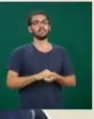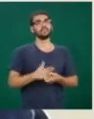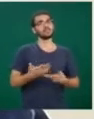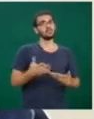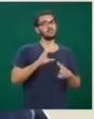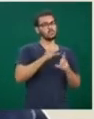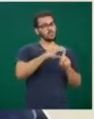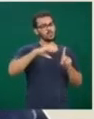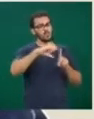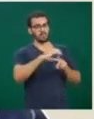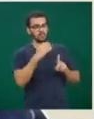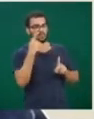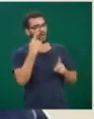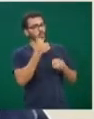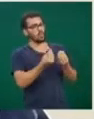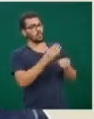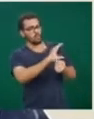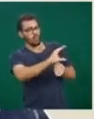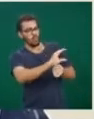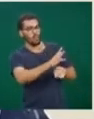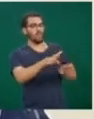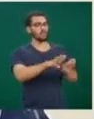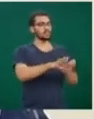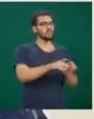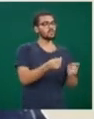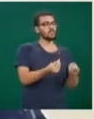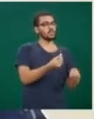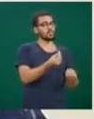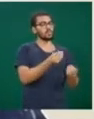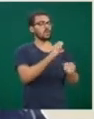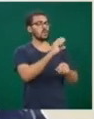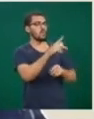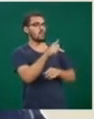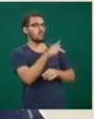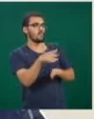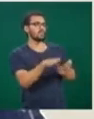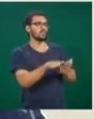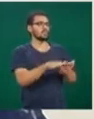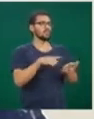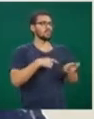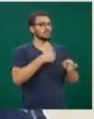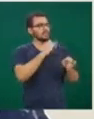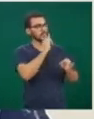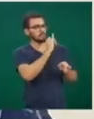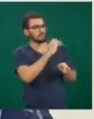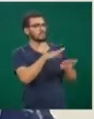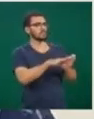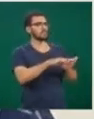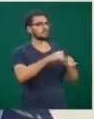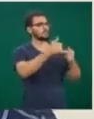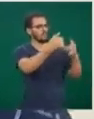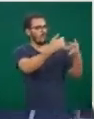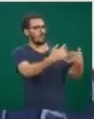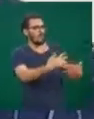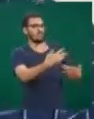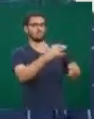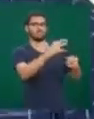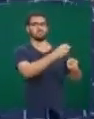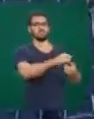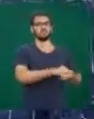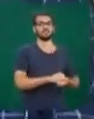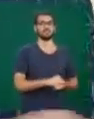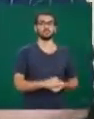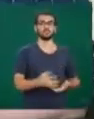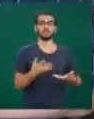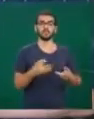encontrar os cursos oferecidos, a relação de docentes, as notícias, eventos, comunicados. A ideia é